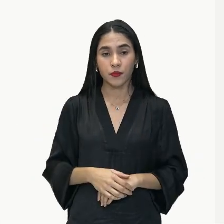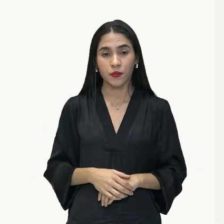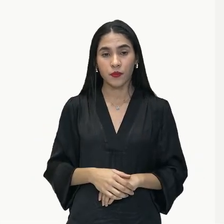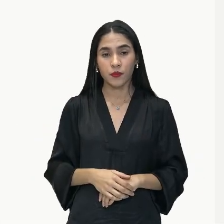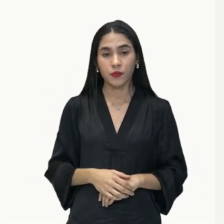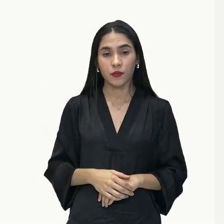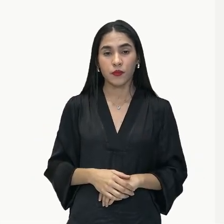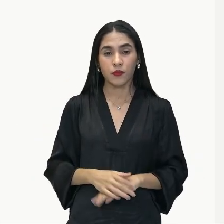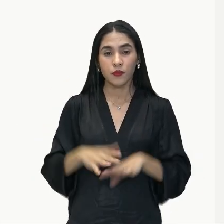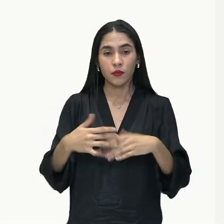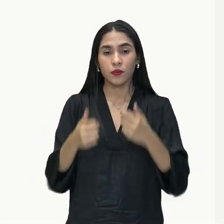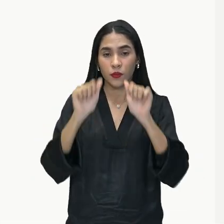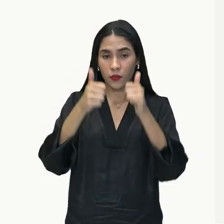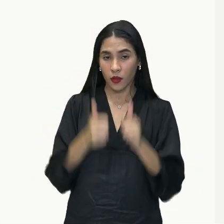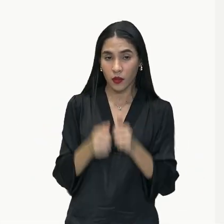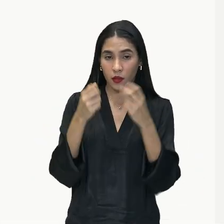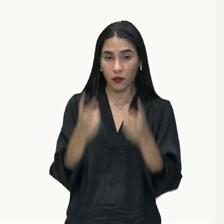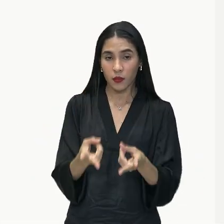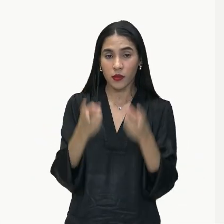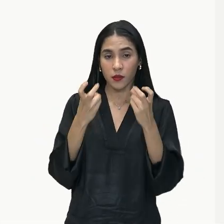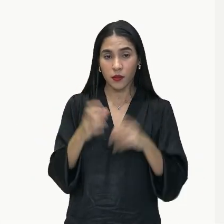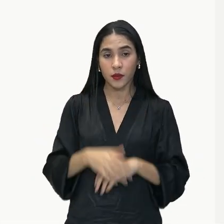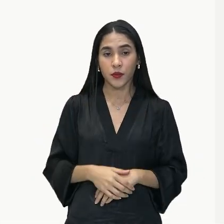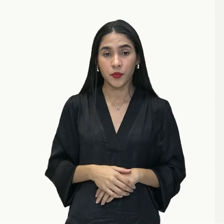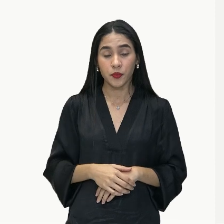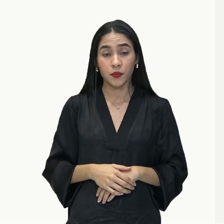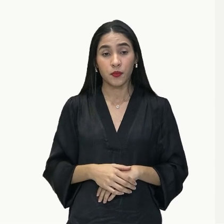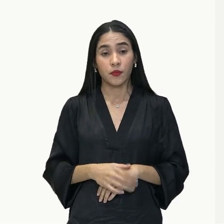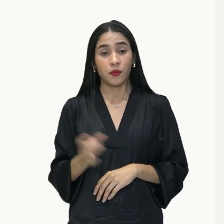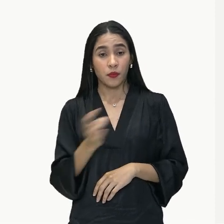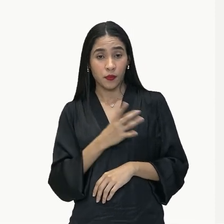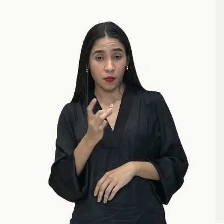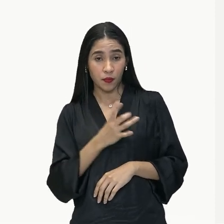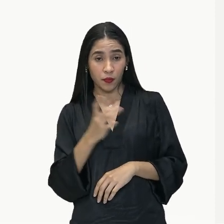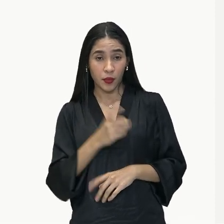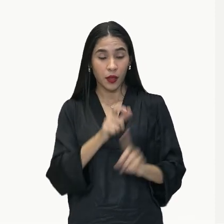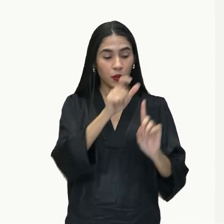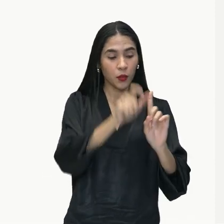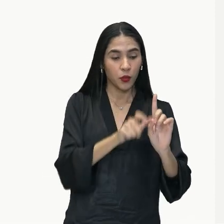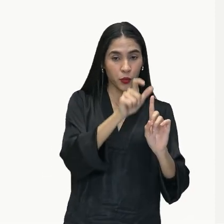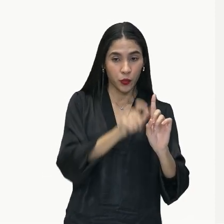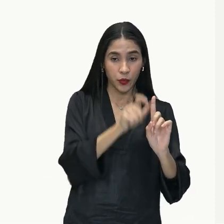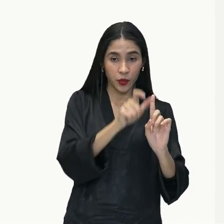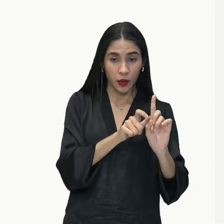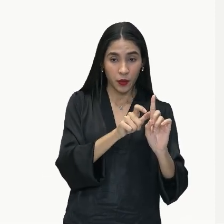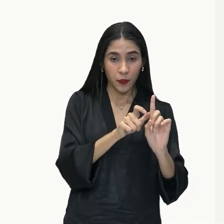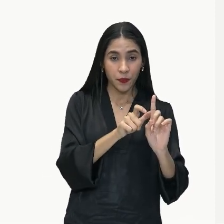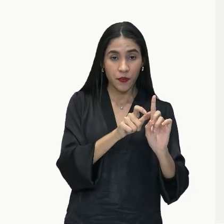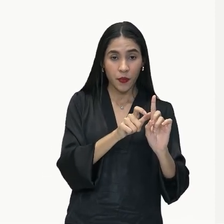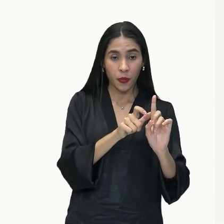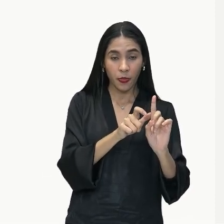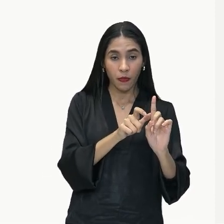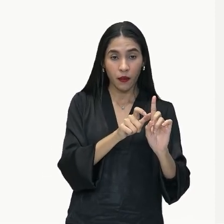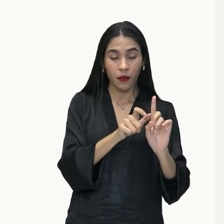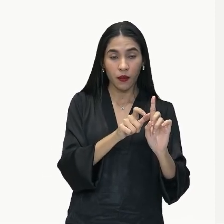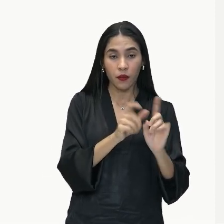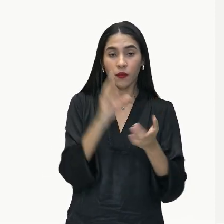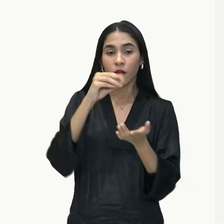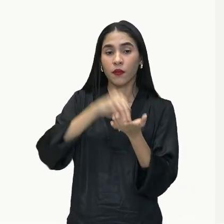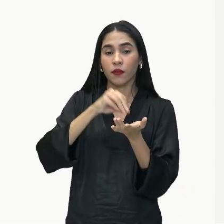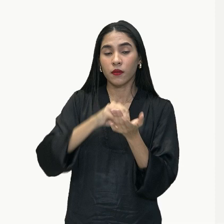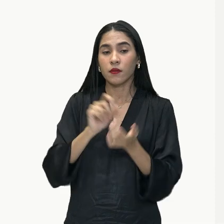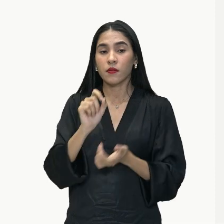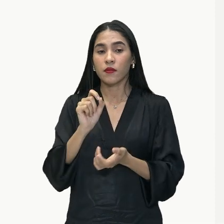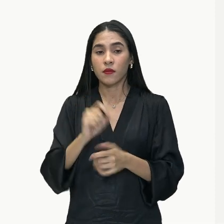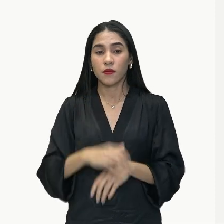analisa e percebemos que meu medo é o sujeito da oração, ok? O que está faltando agora?